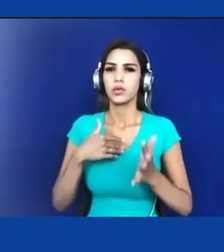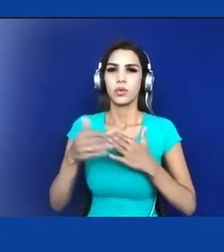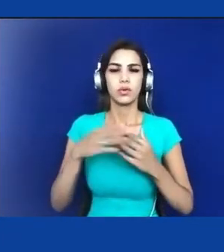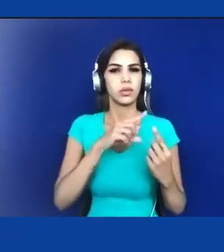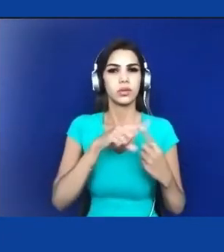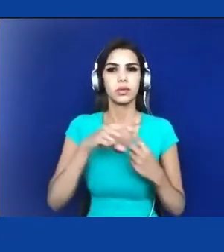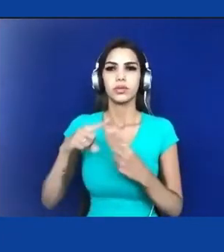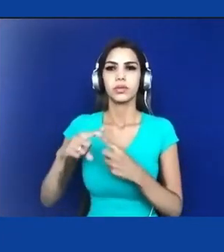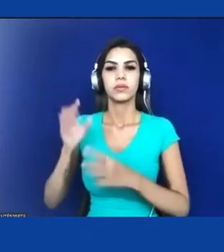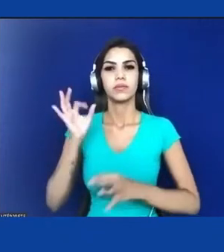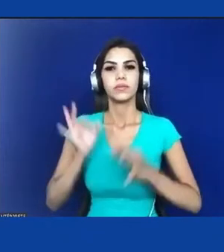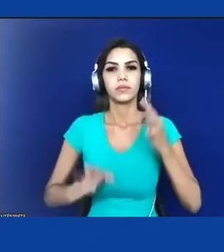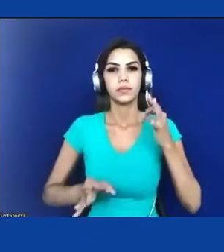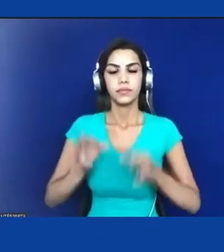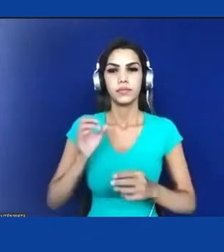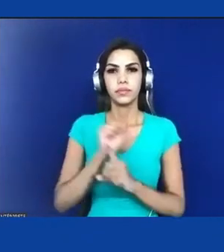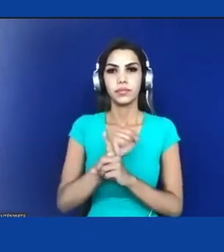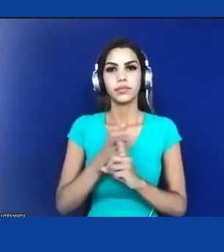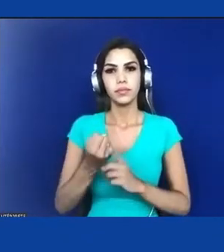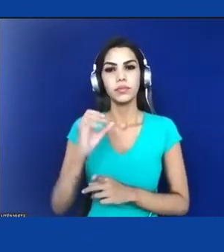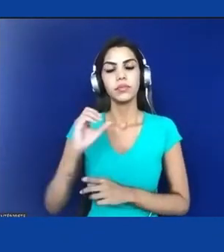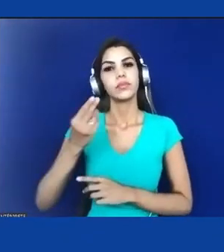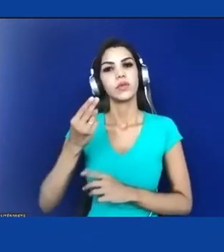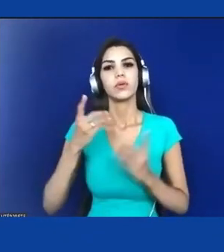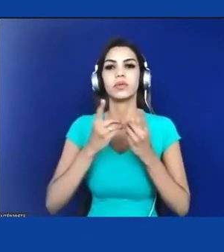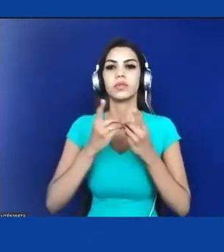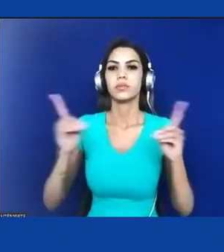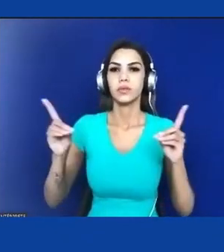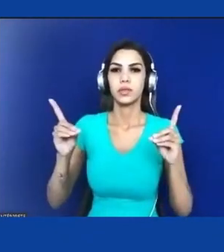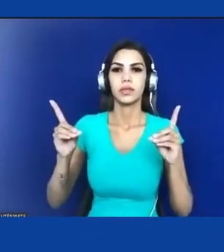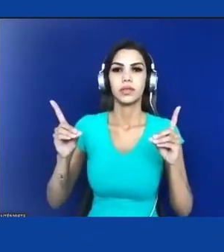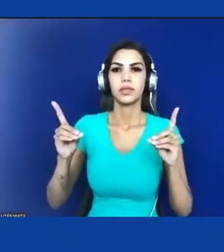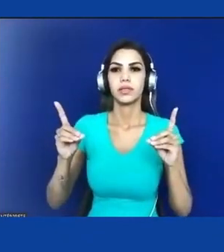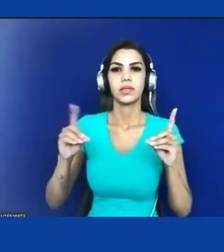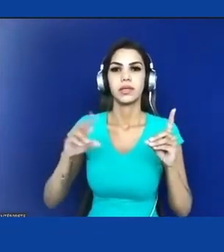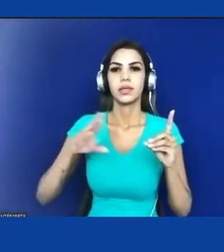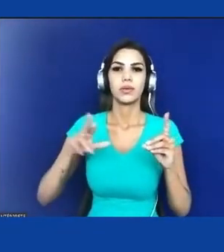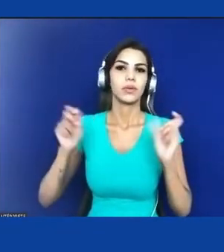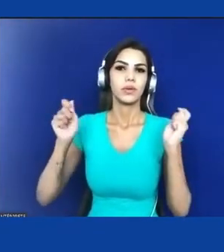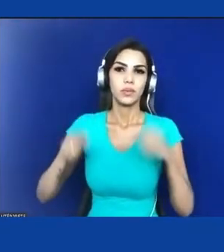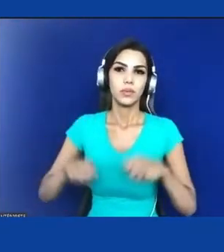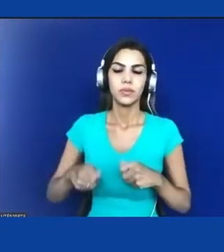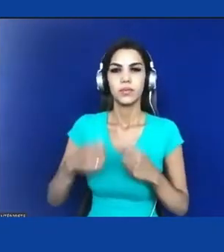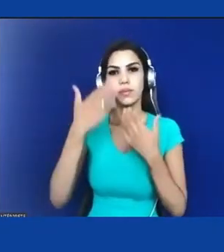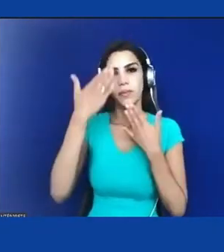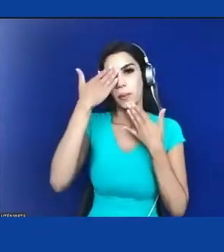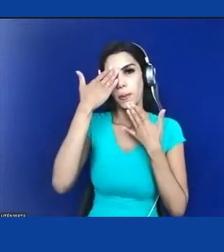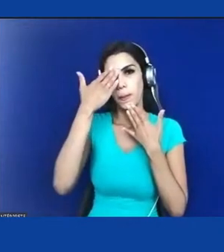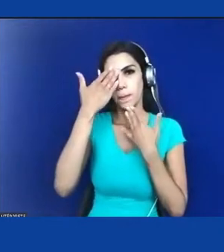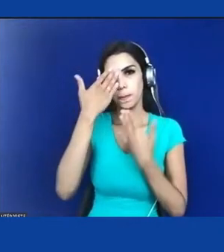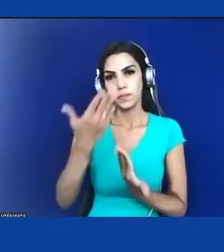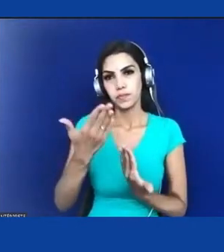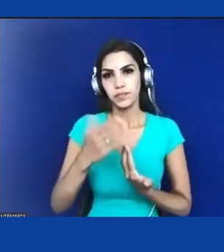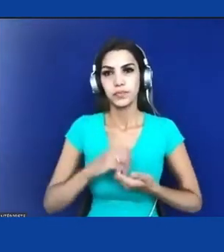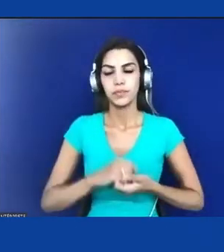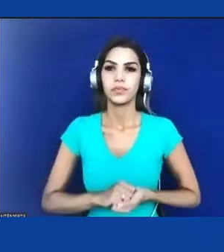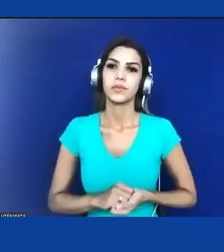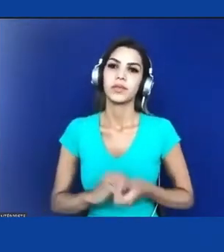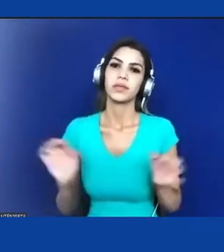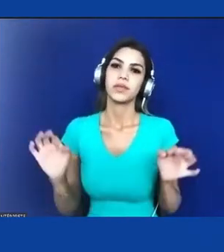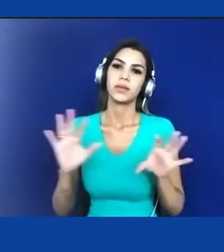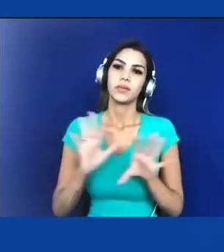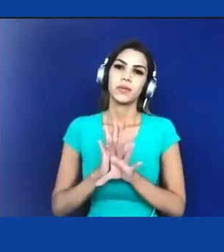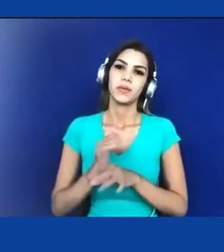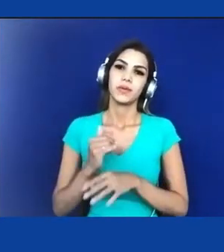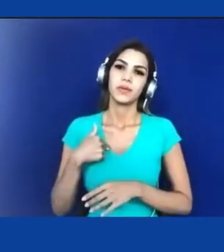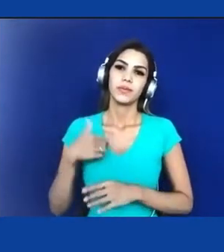ou democracia é uma possibilidade de fato. Muito obrigada, era isso que eu tinha para falar.